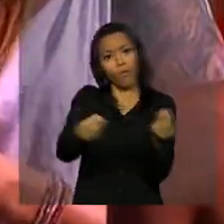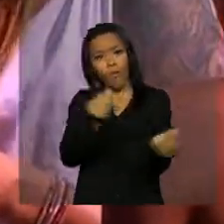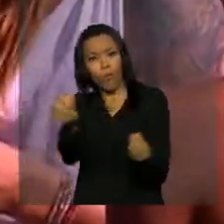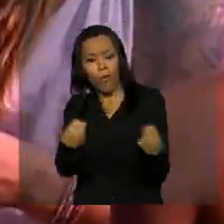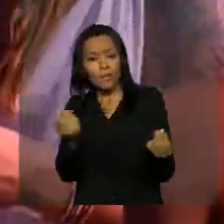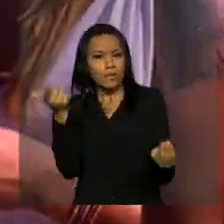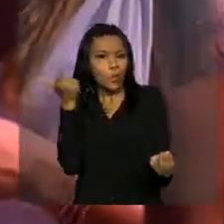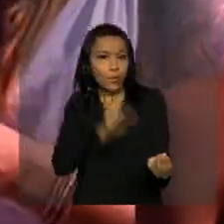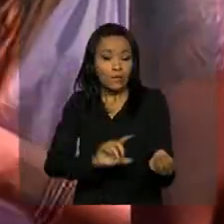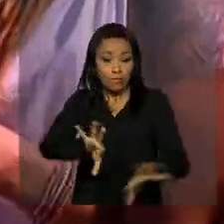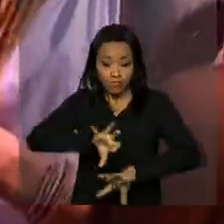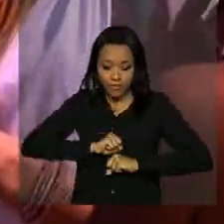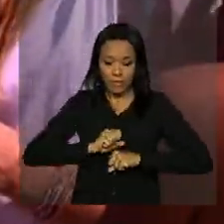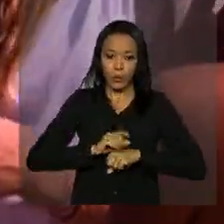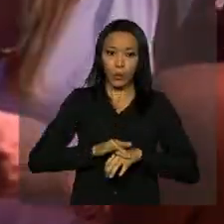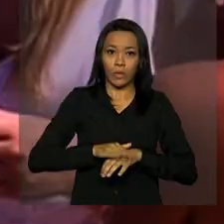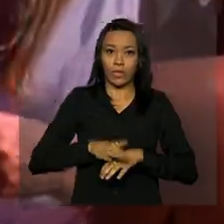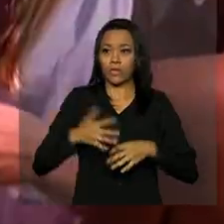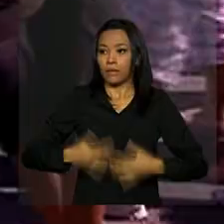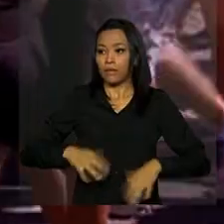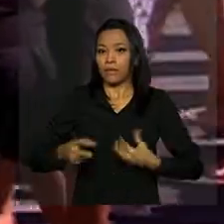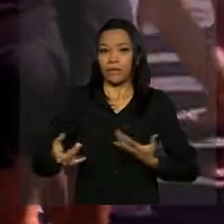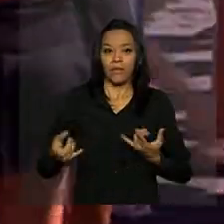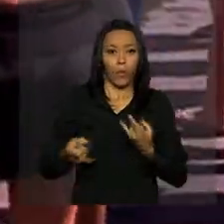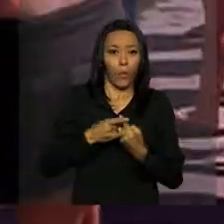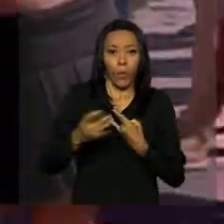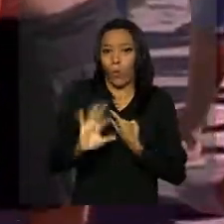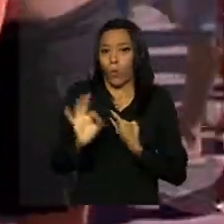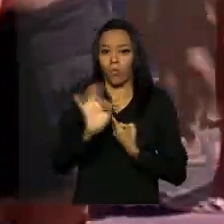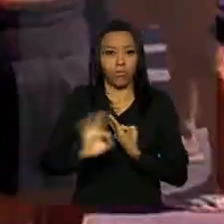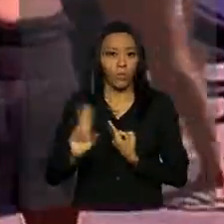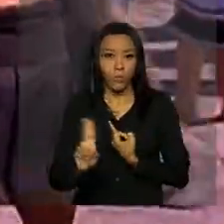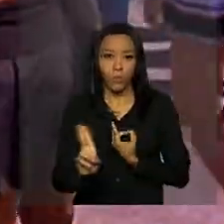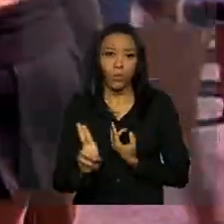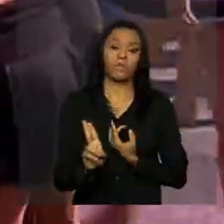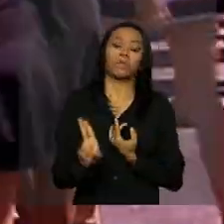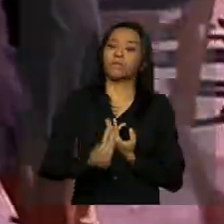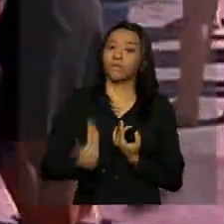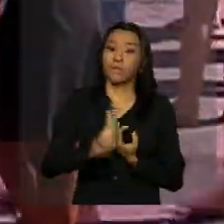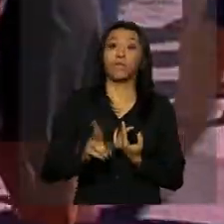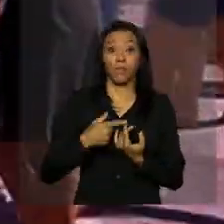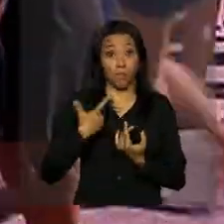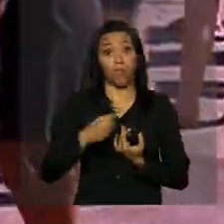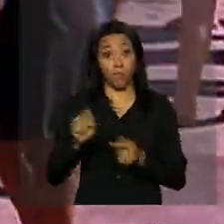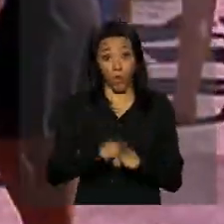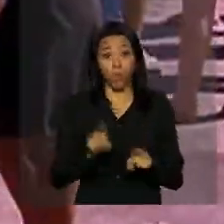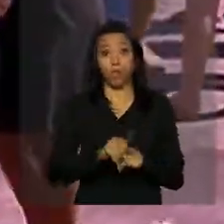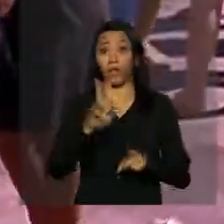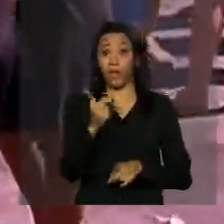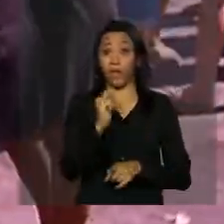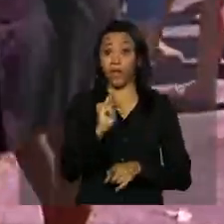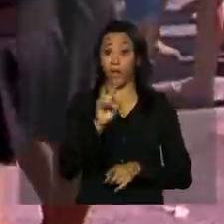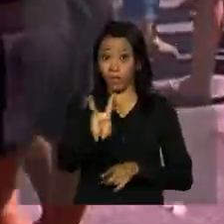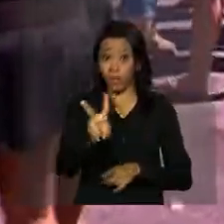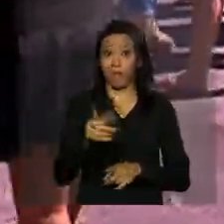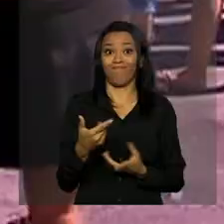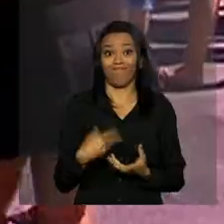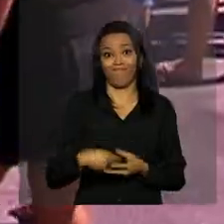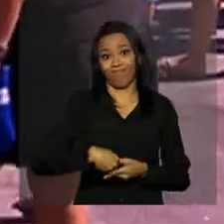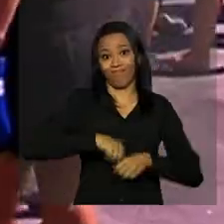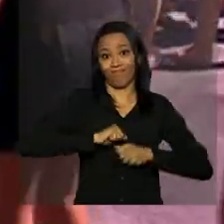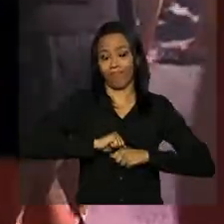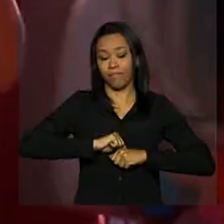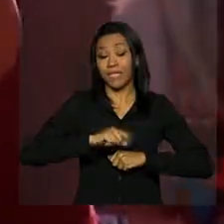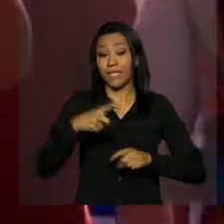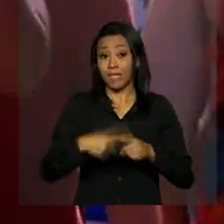após uma relação sexual sem proteção, que pode evitar disseminação do HIV nos casos em que o tratamento começarem